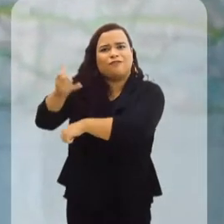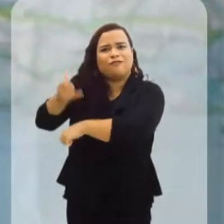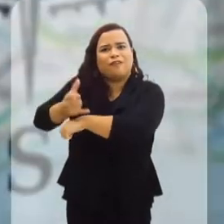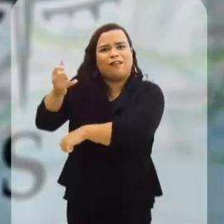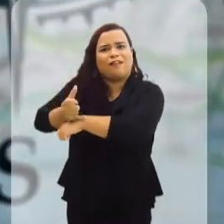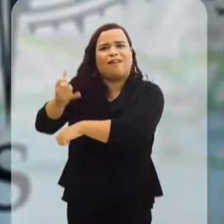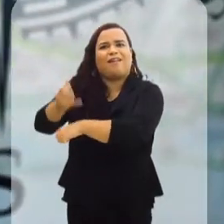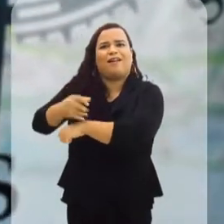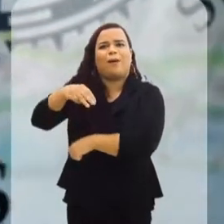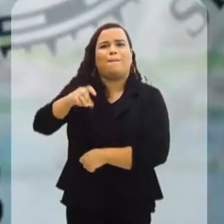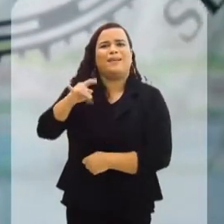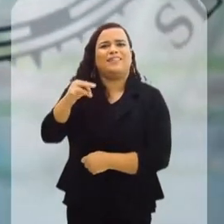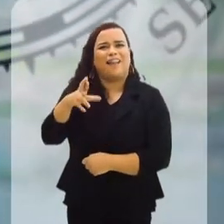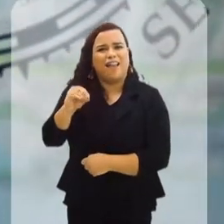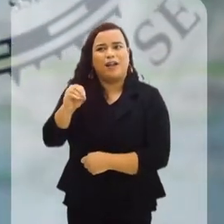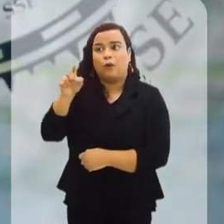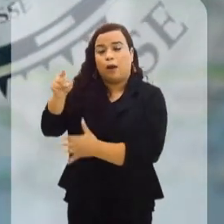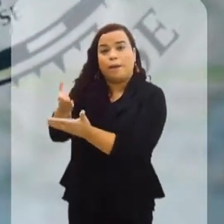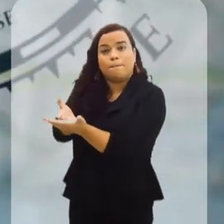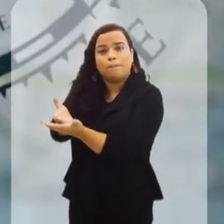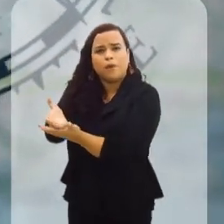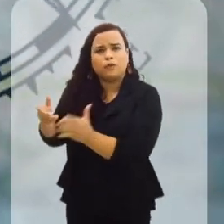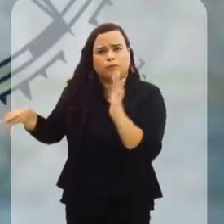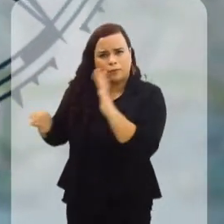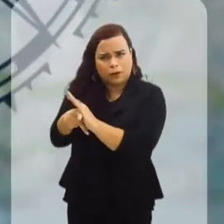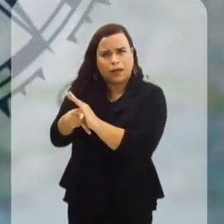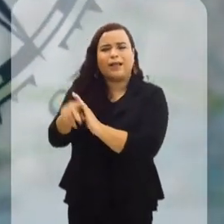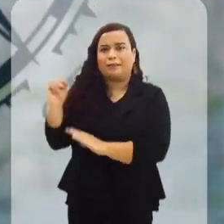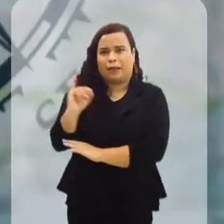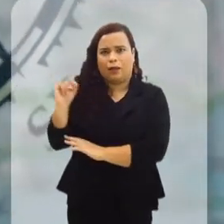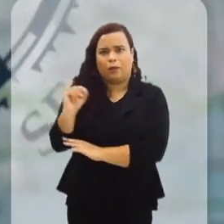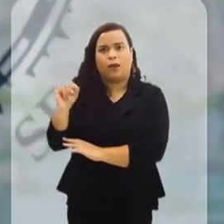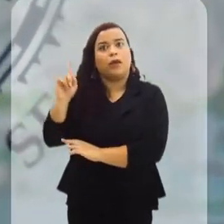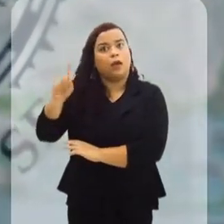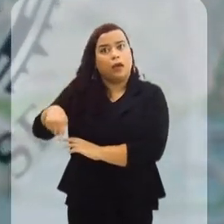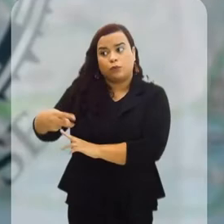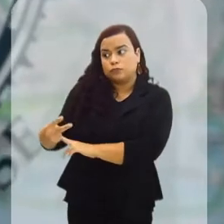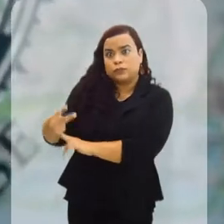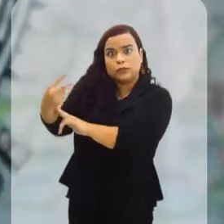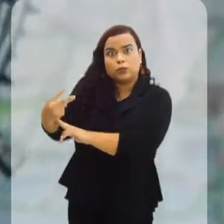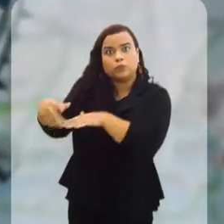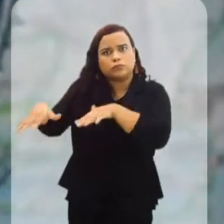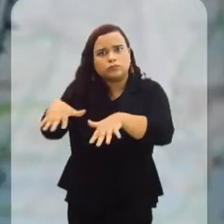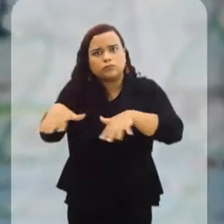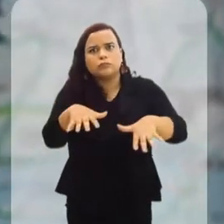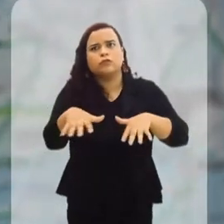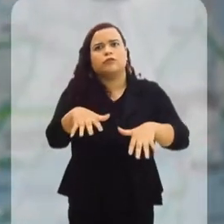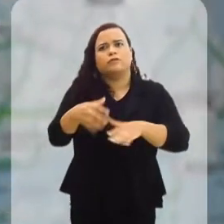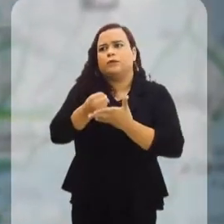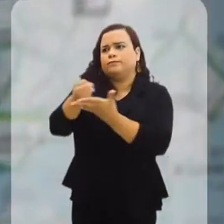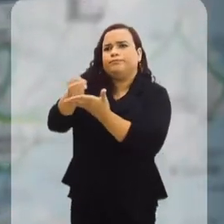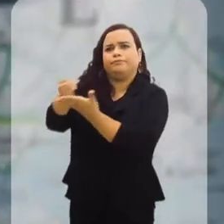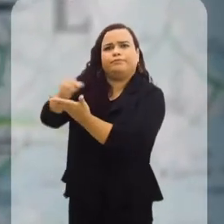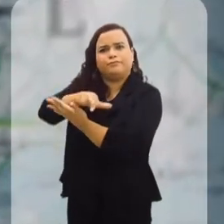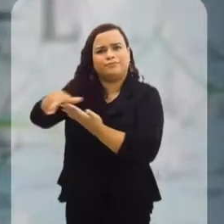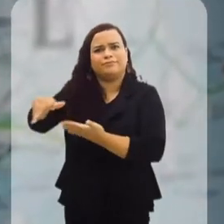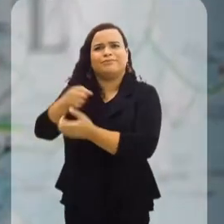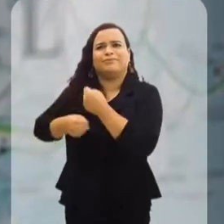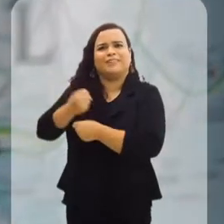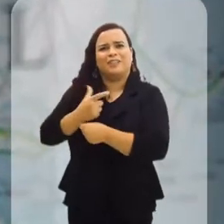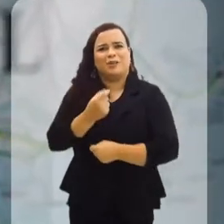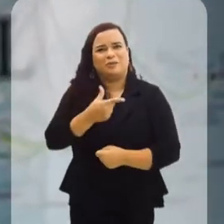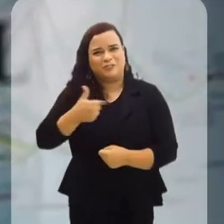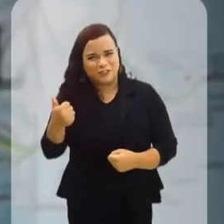de ferro. Entre os maiores do Brasil, o Porto de Itaguaí foi o segundo em movimentação de cargas em